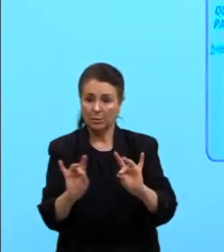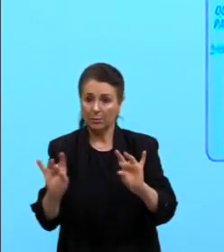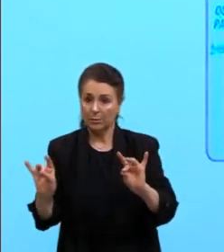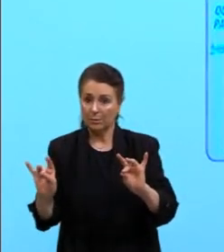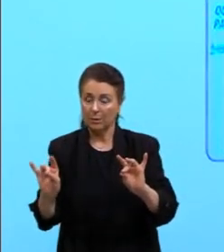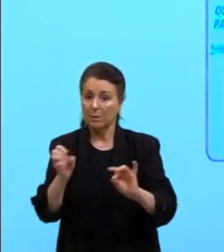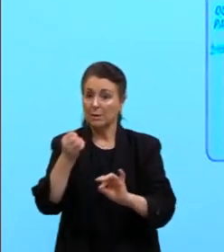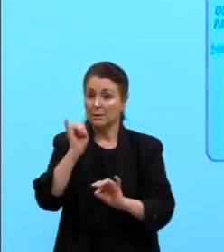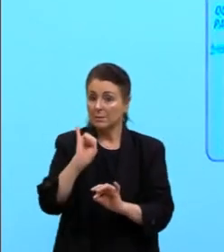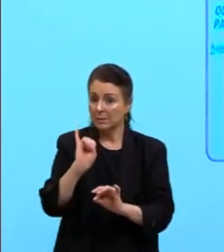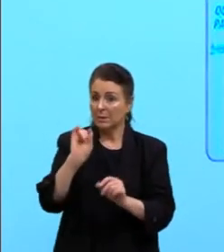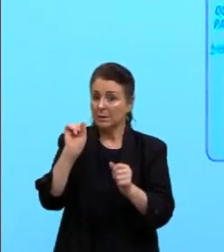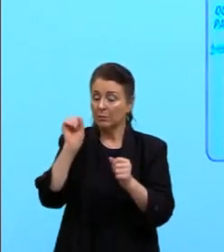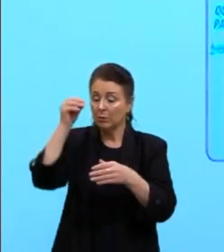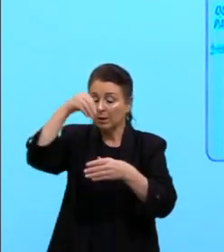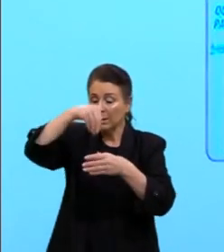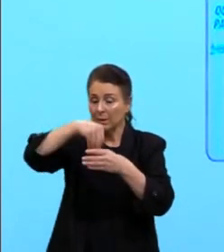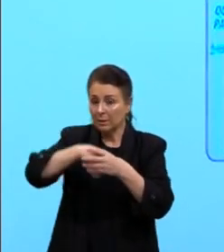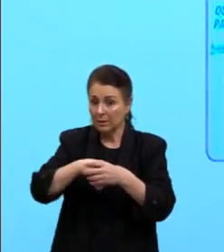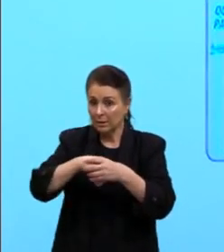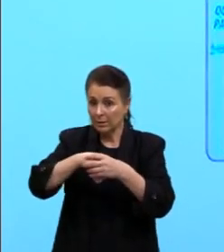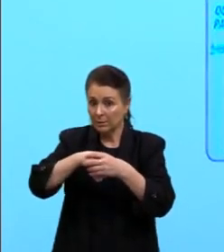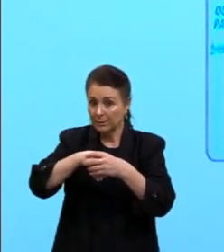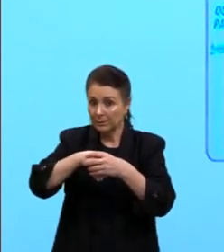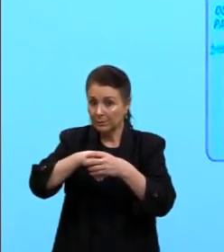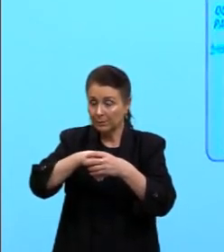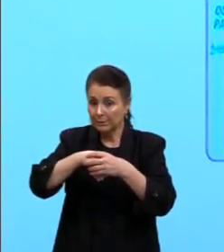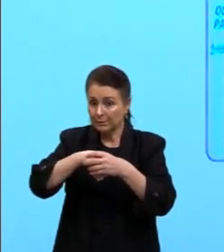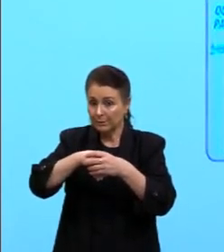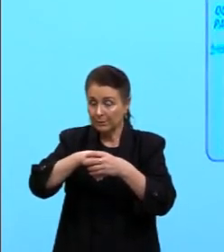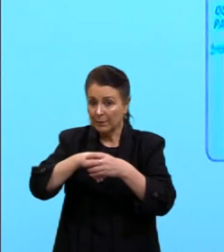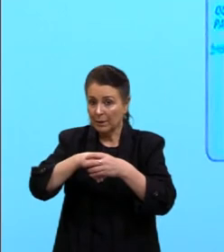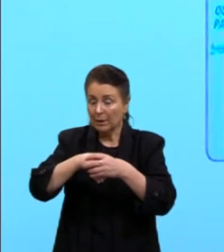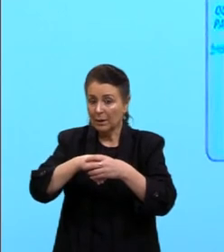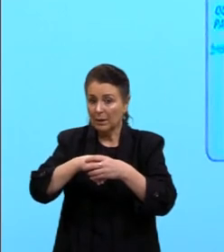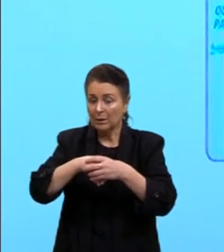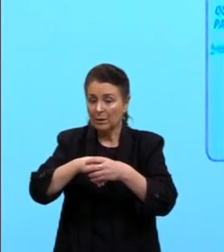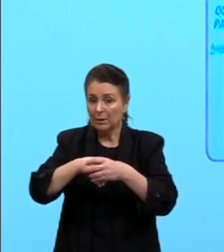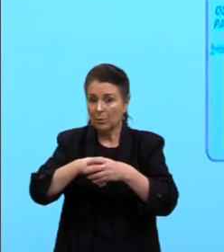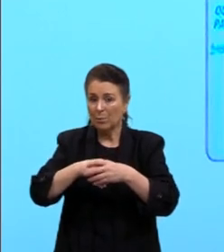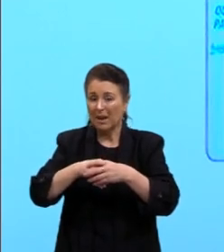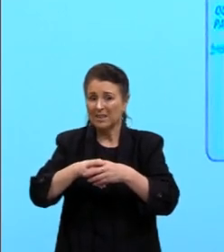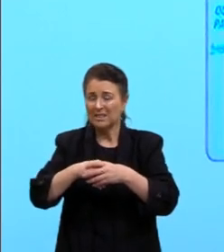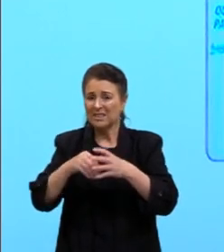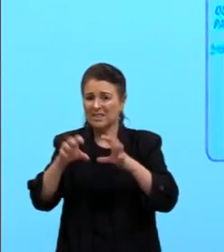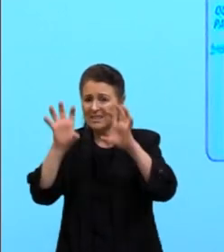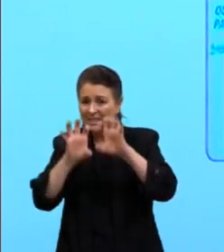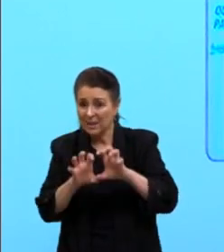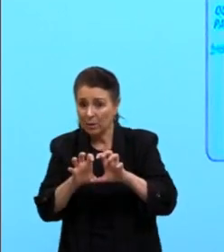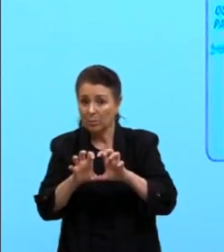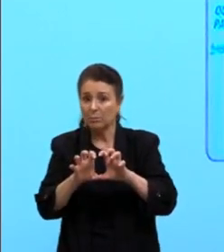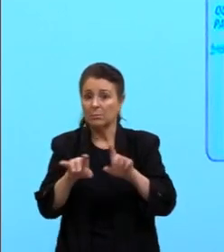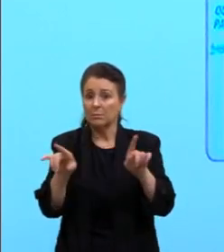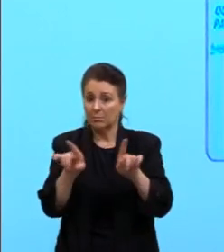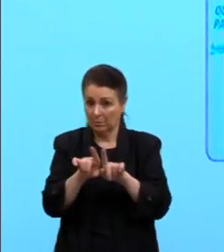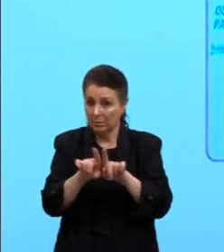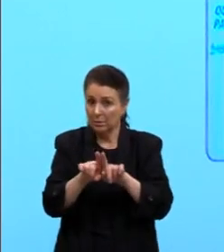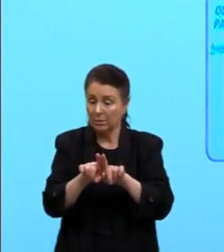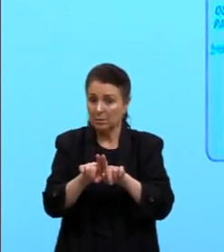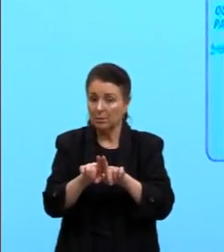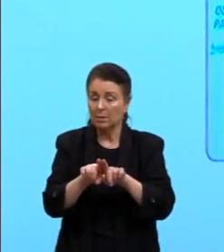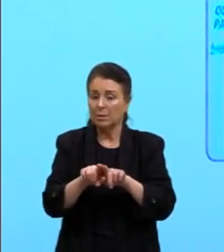Se ela for produzida dentro da parte seca, ela vai ser seca, tá, agorizada? Se for numa parte